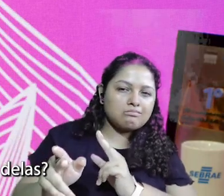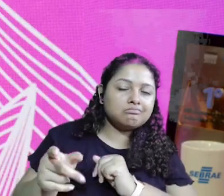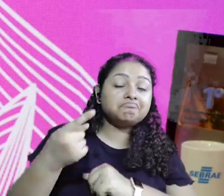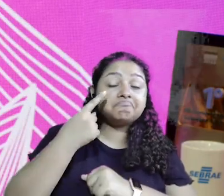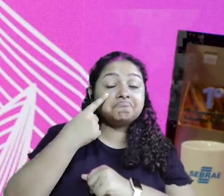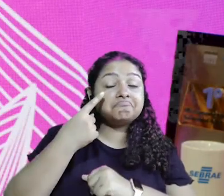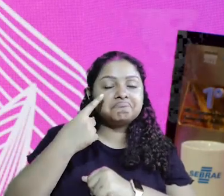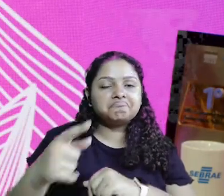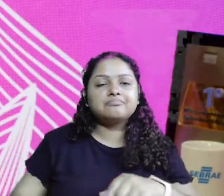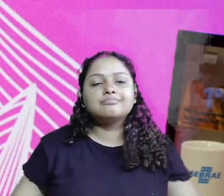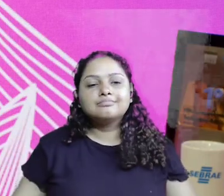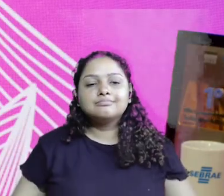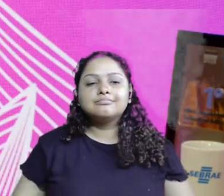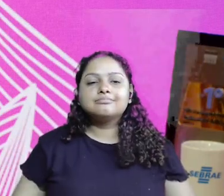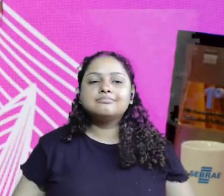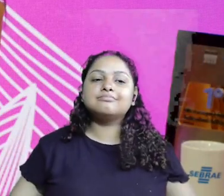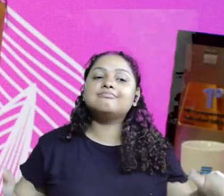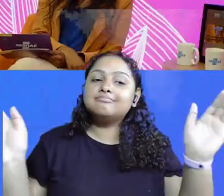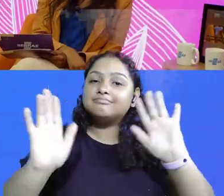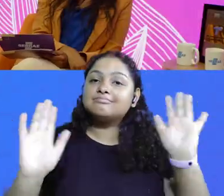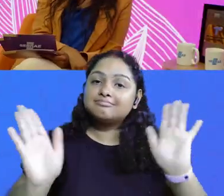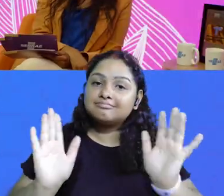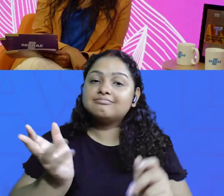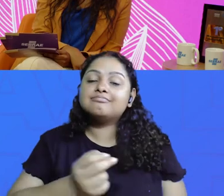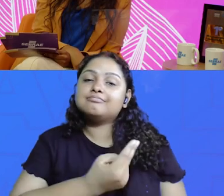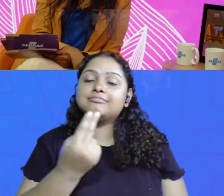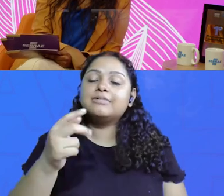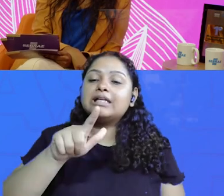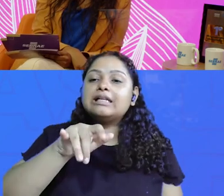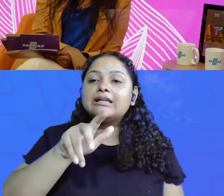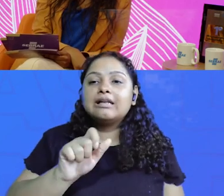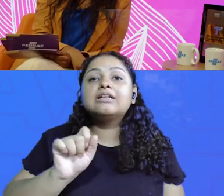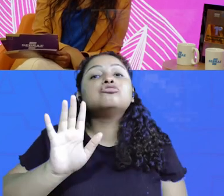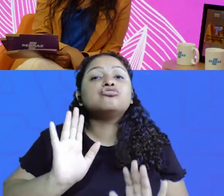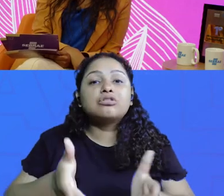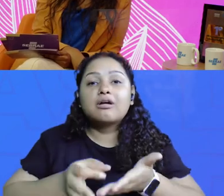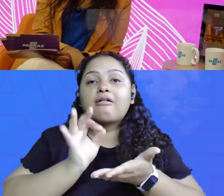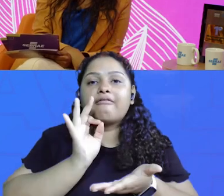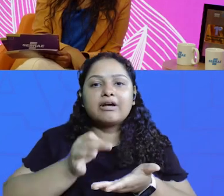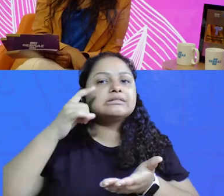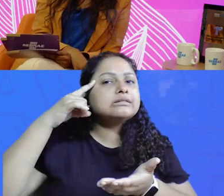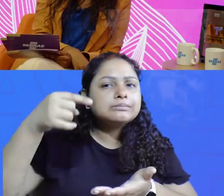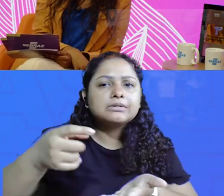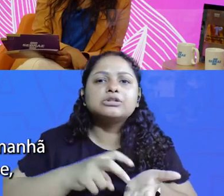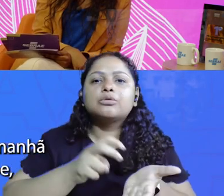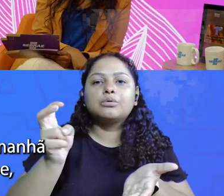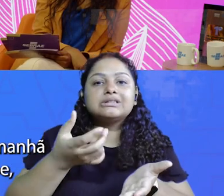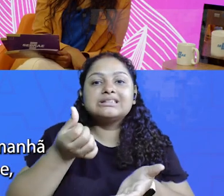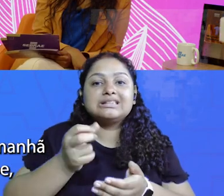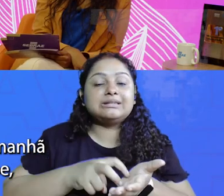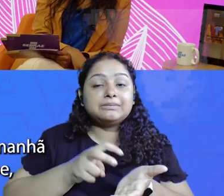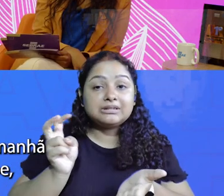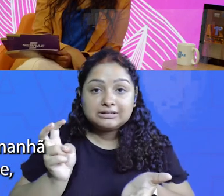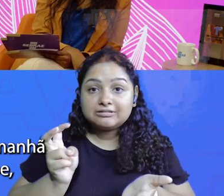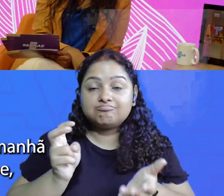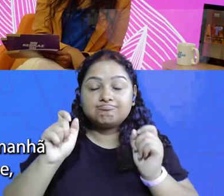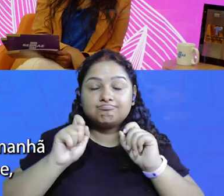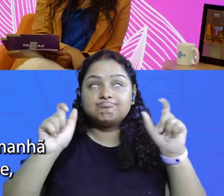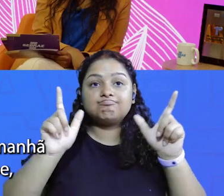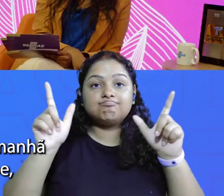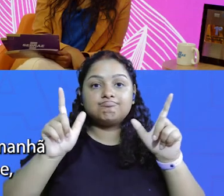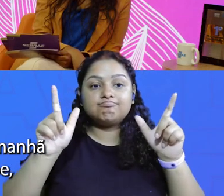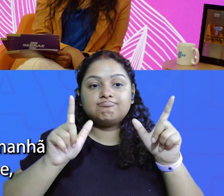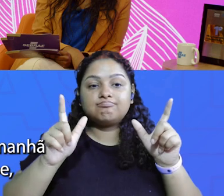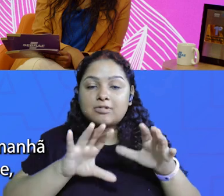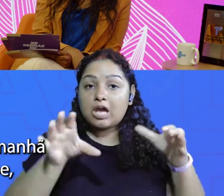a dia delas? Roda, roda esse vídeo. Olá, eu sou a Lilian, já tomei meu café da manhã, todos os dias eu acordo às seis horas